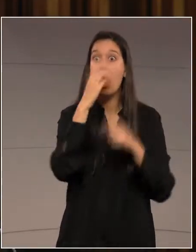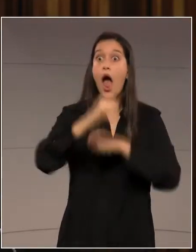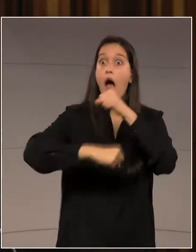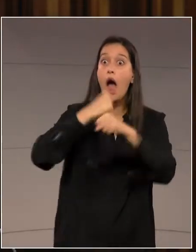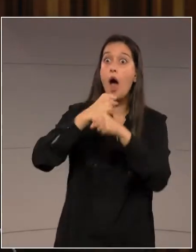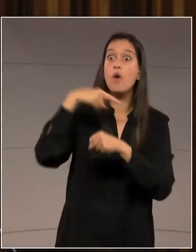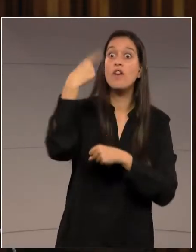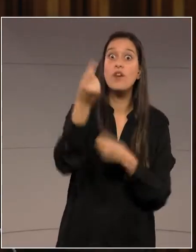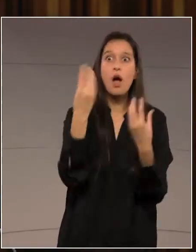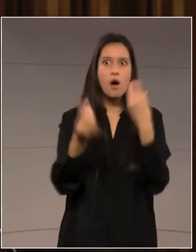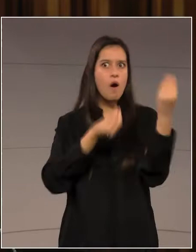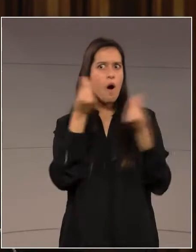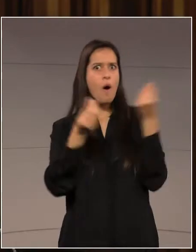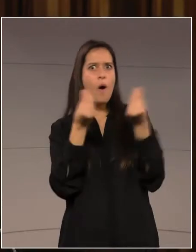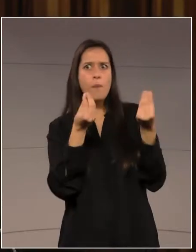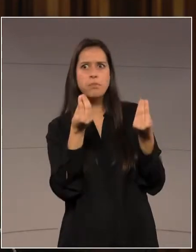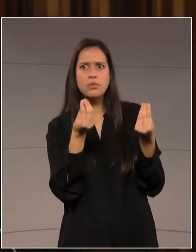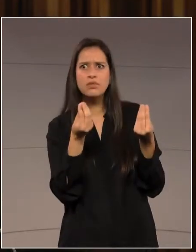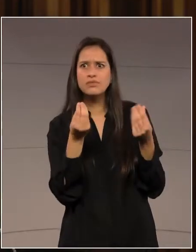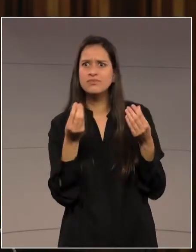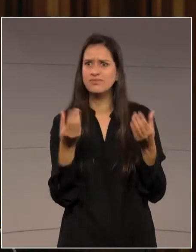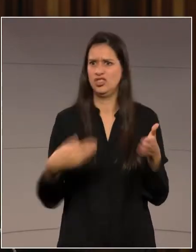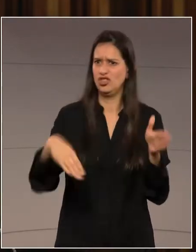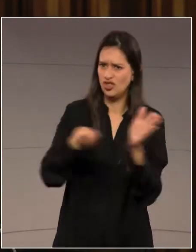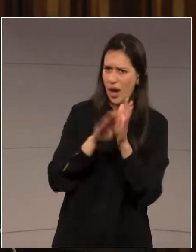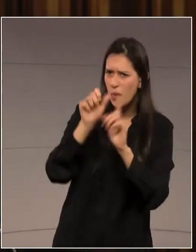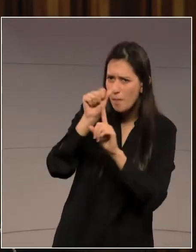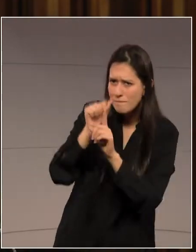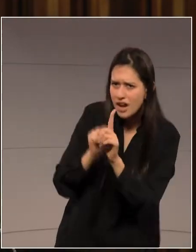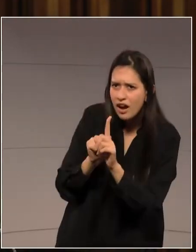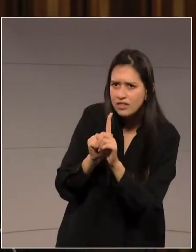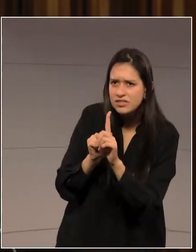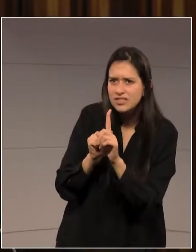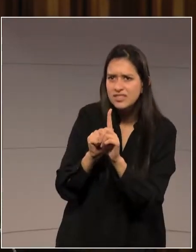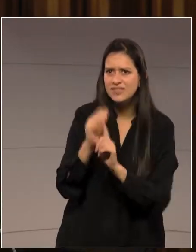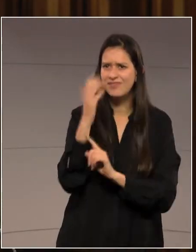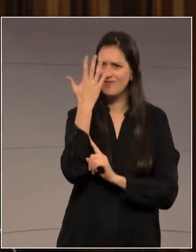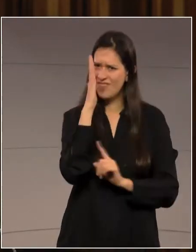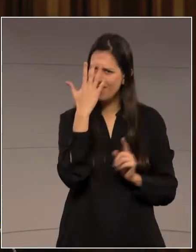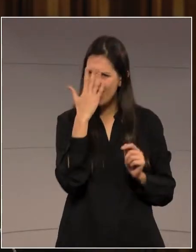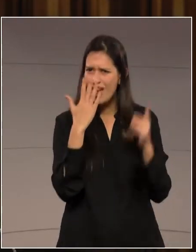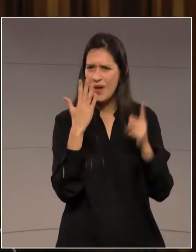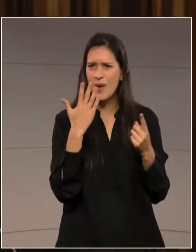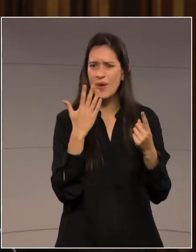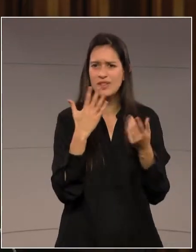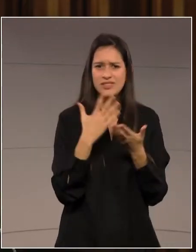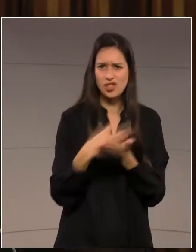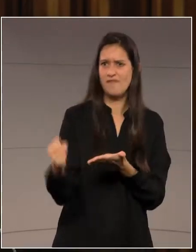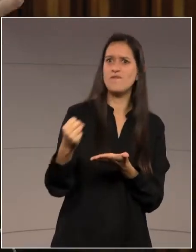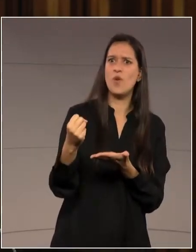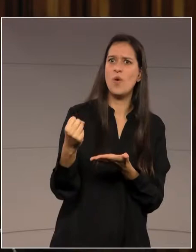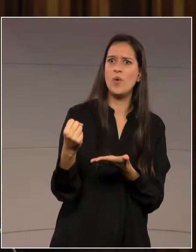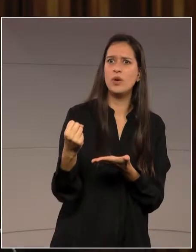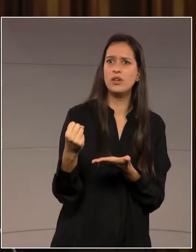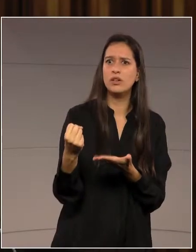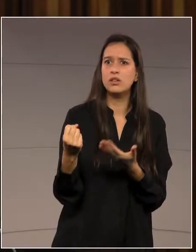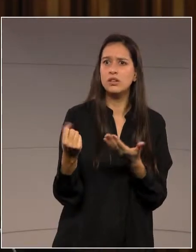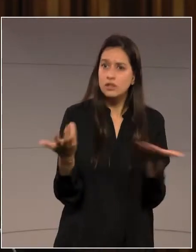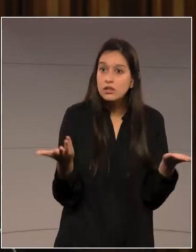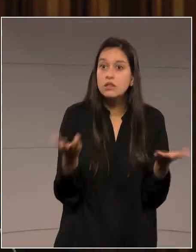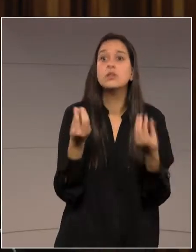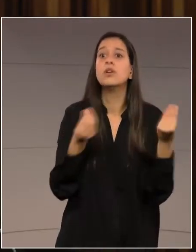Evidentemente, quando chegar a fevereiro, ela já não vai precisar mais dessa consulta. Já teve que arrumar,